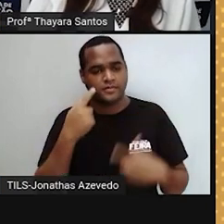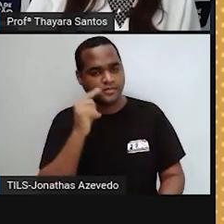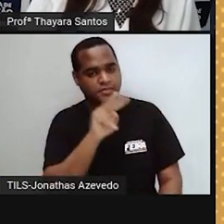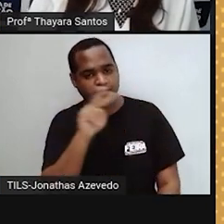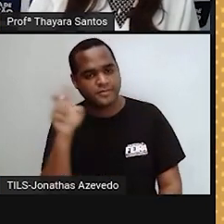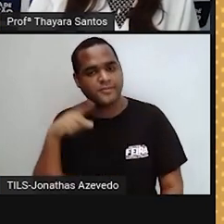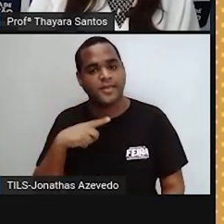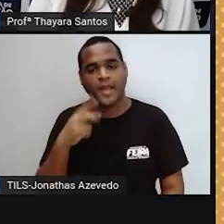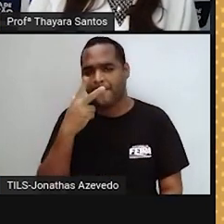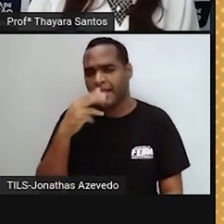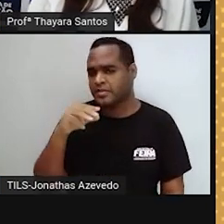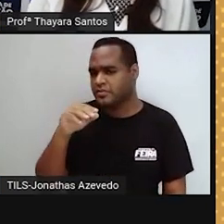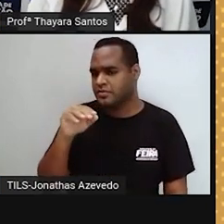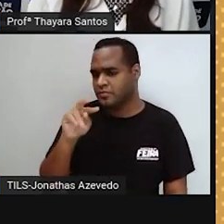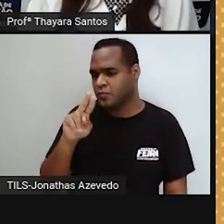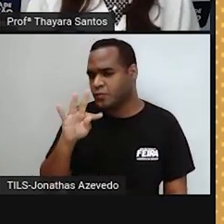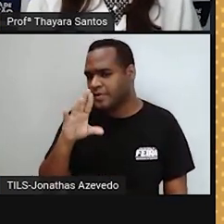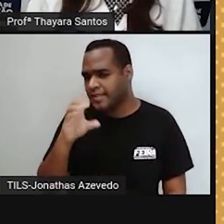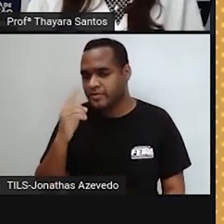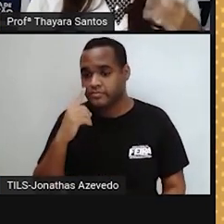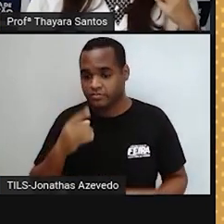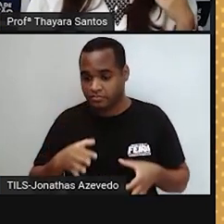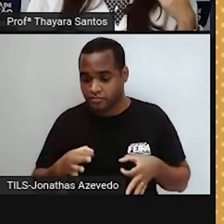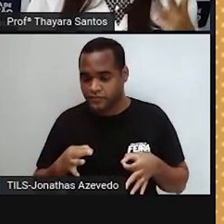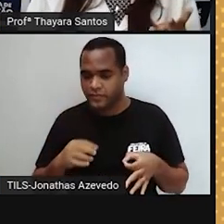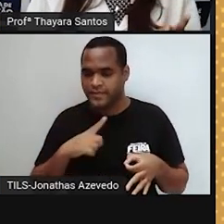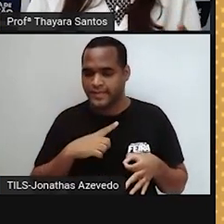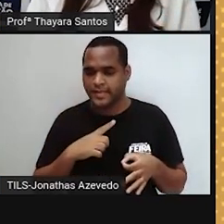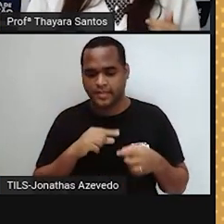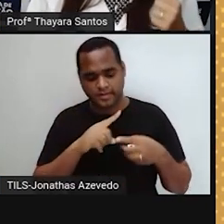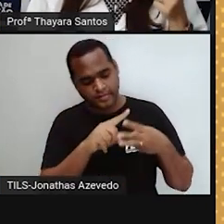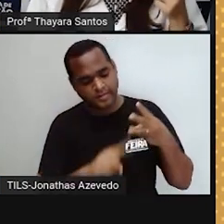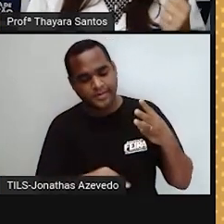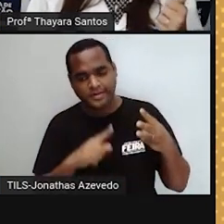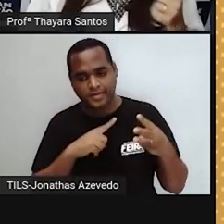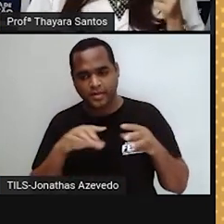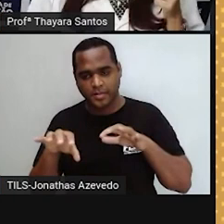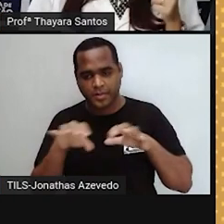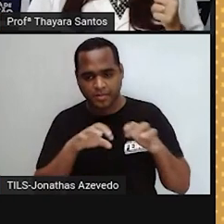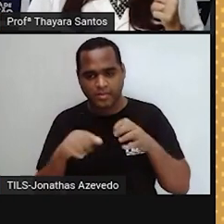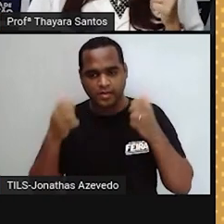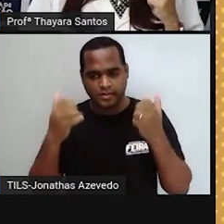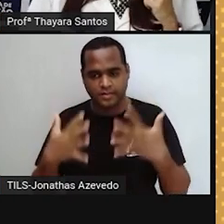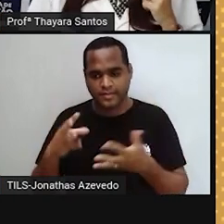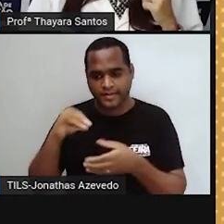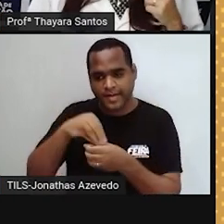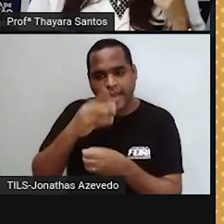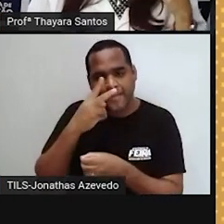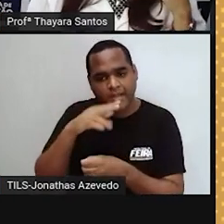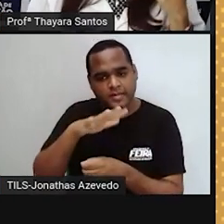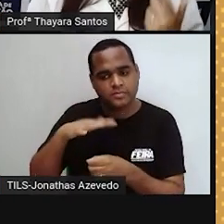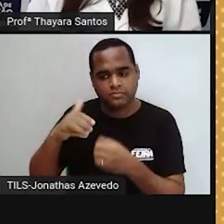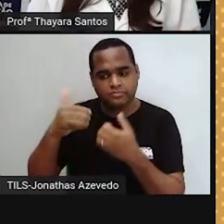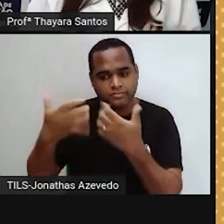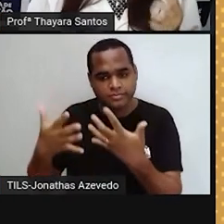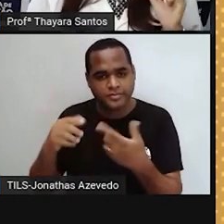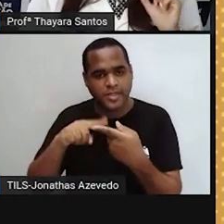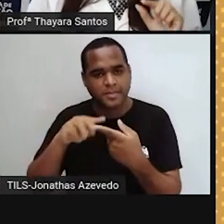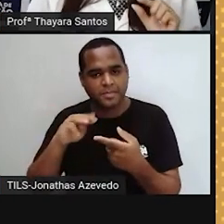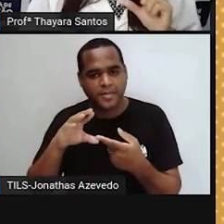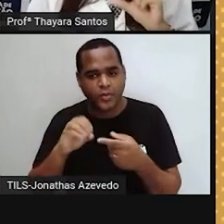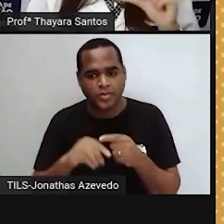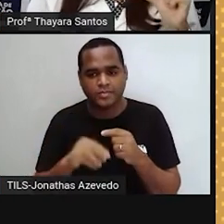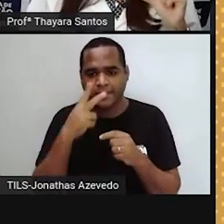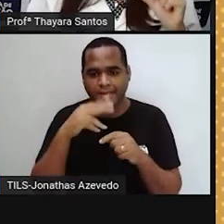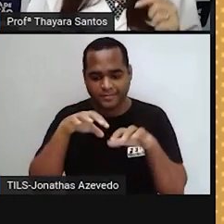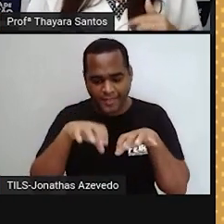útero é um músculo que é dividido em três camadas. Perimétrio é a mais externa, miométrio é